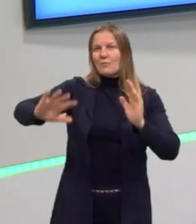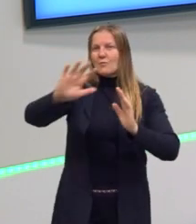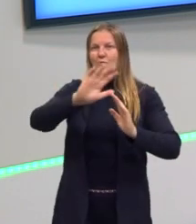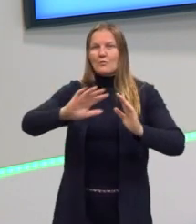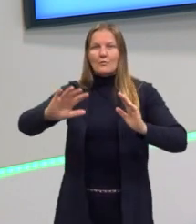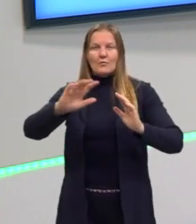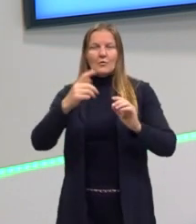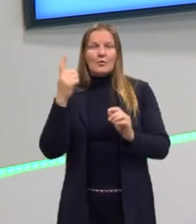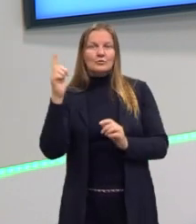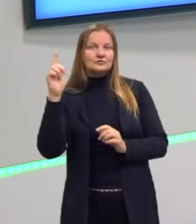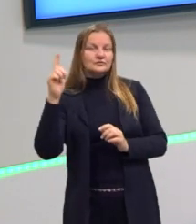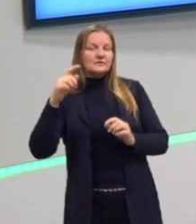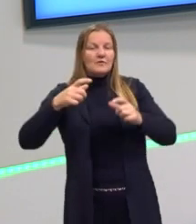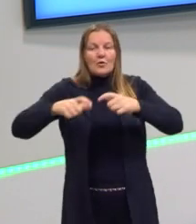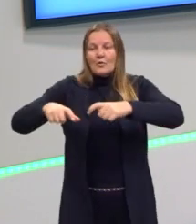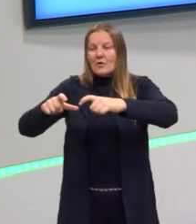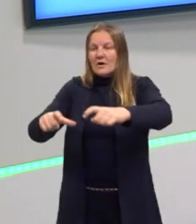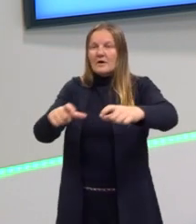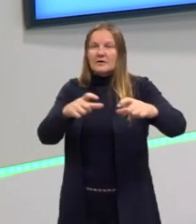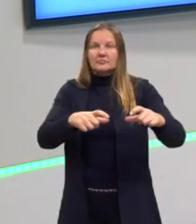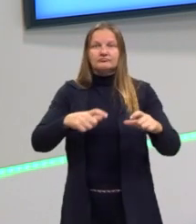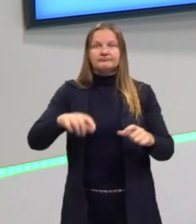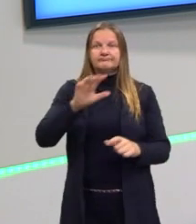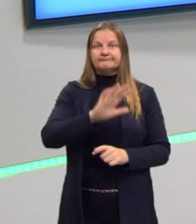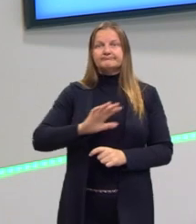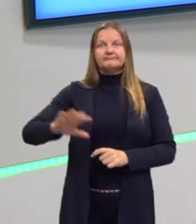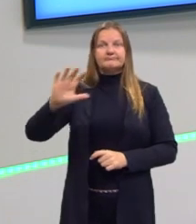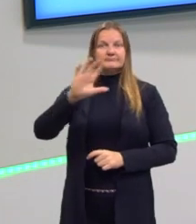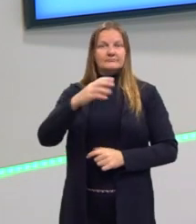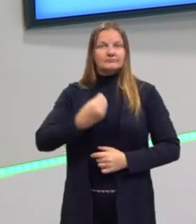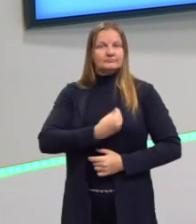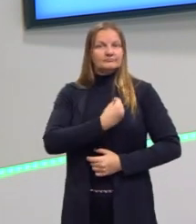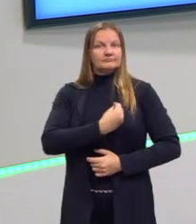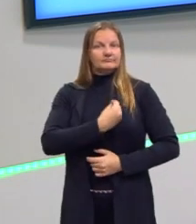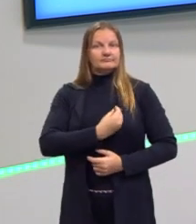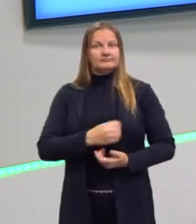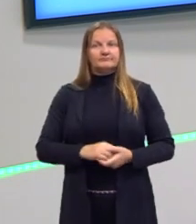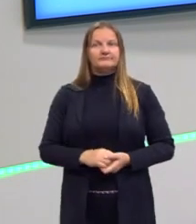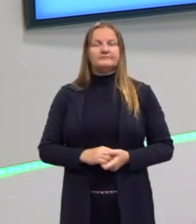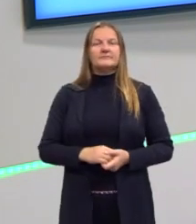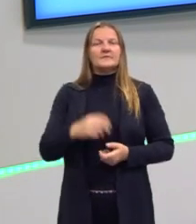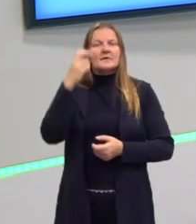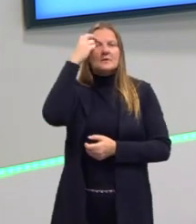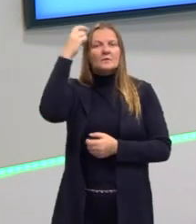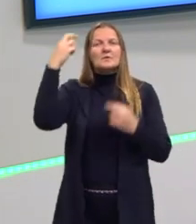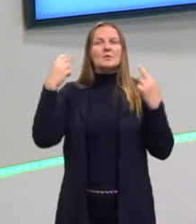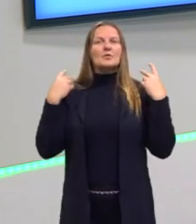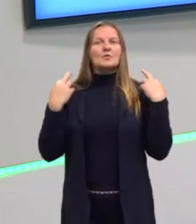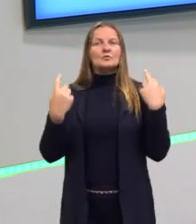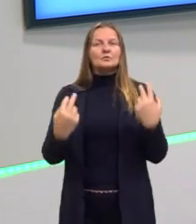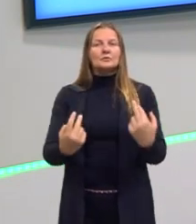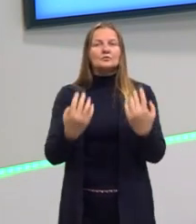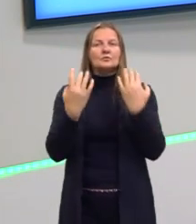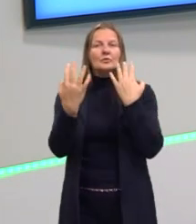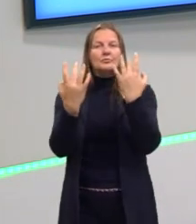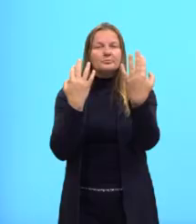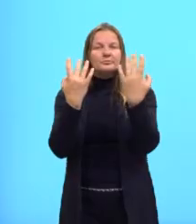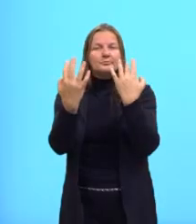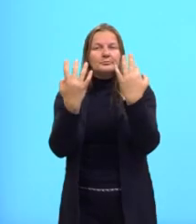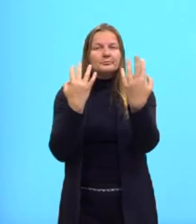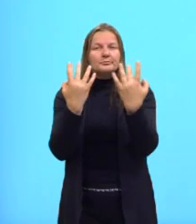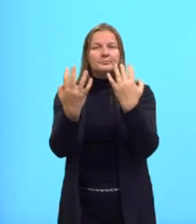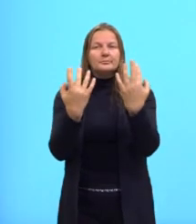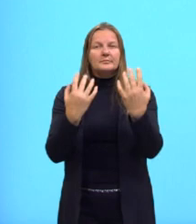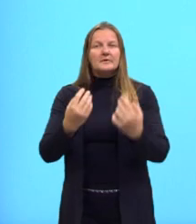geografia, ao espaço que a gente ocupa. A inteligência naturalista. Compreender a relação